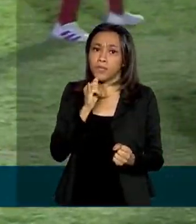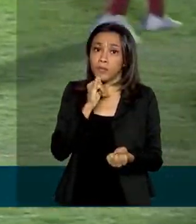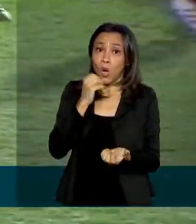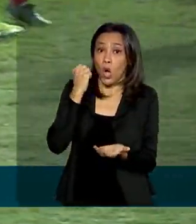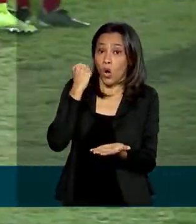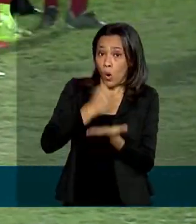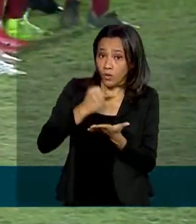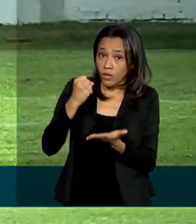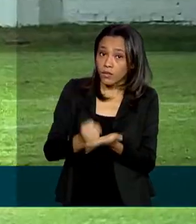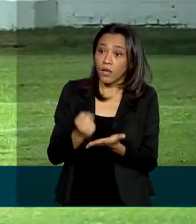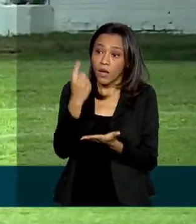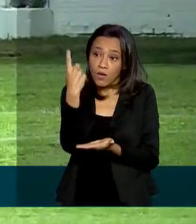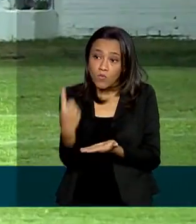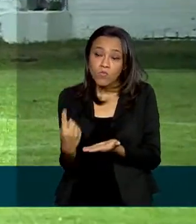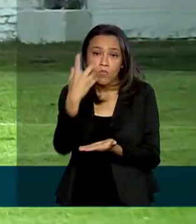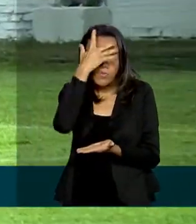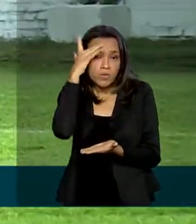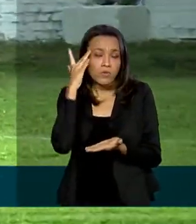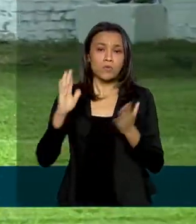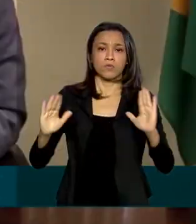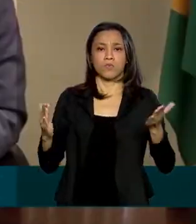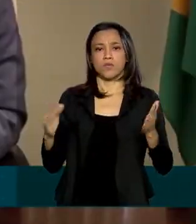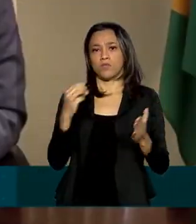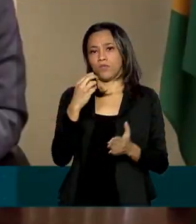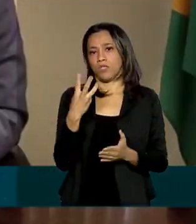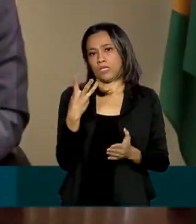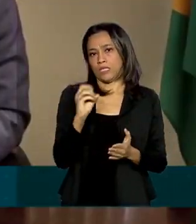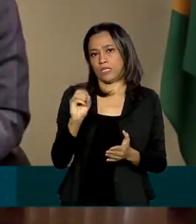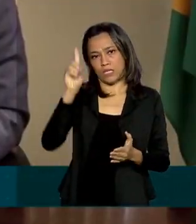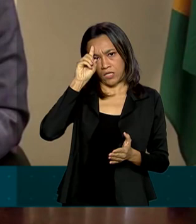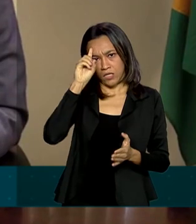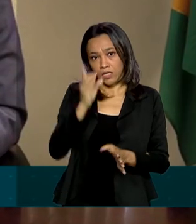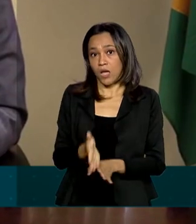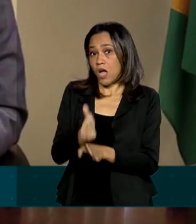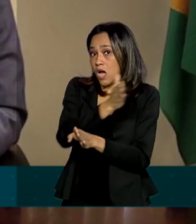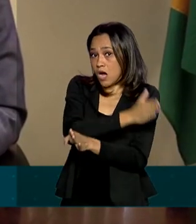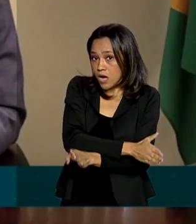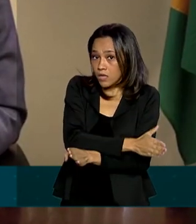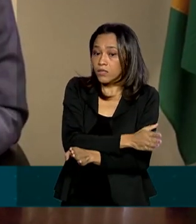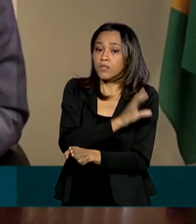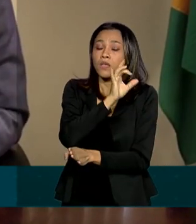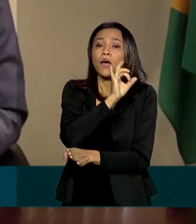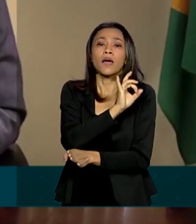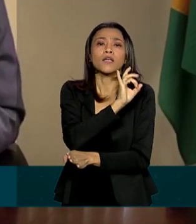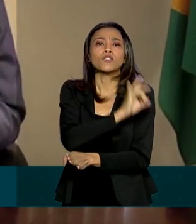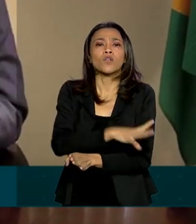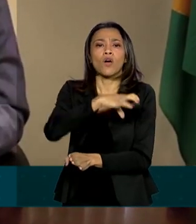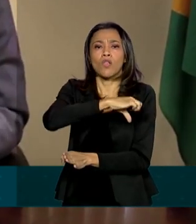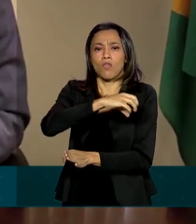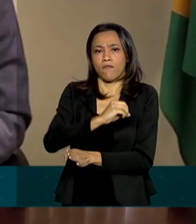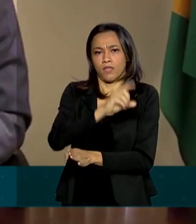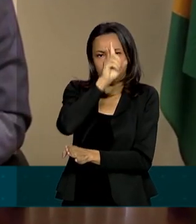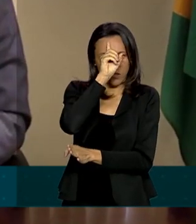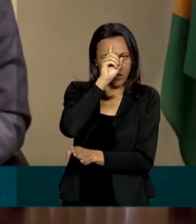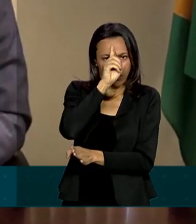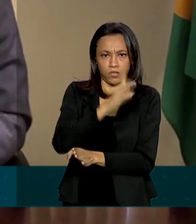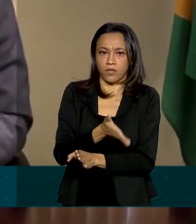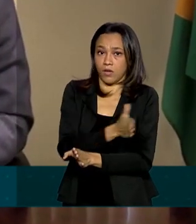30 dias durante a pandemia do coronavírus. Antes, o vínculo mínimo permitido era de 90 dias.